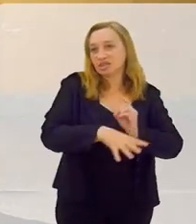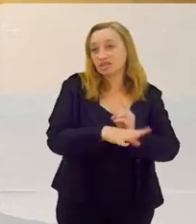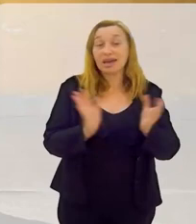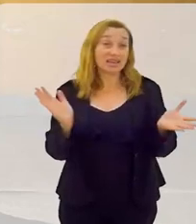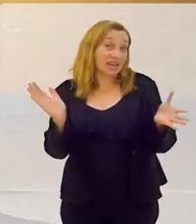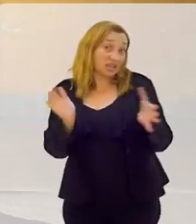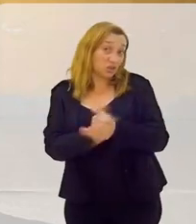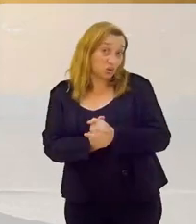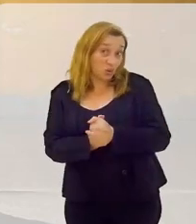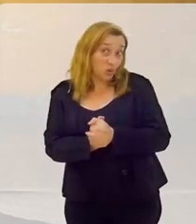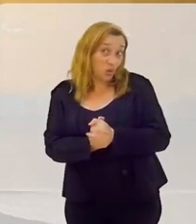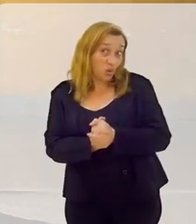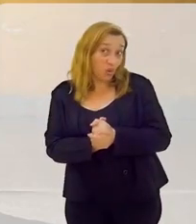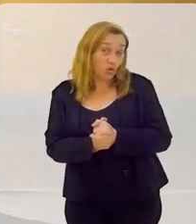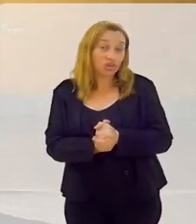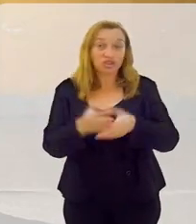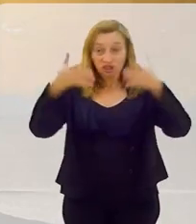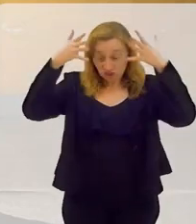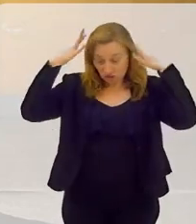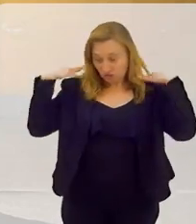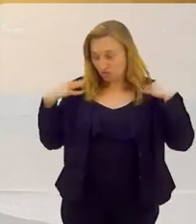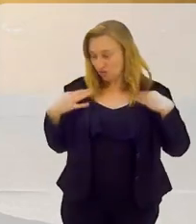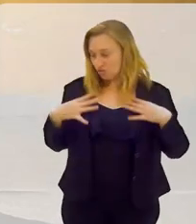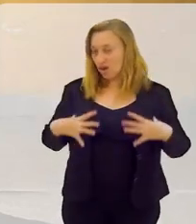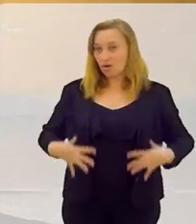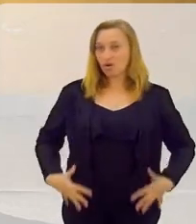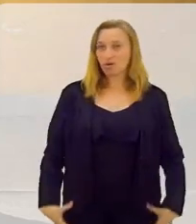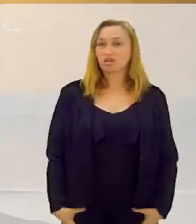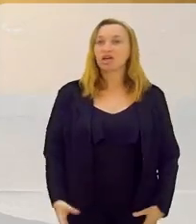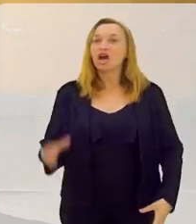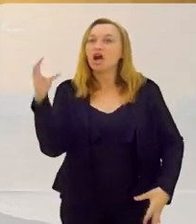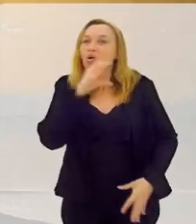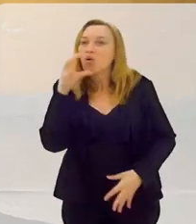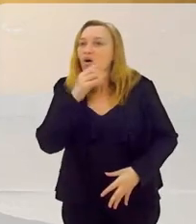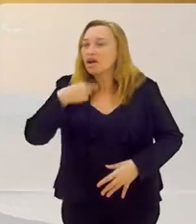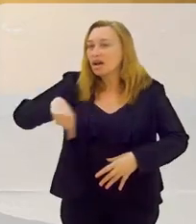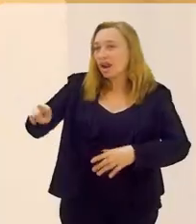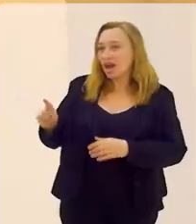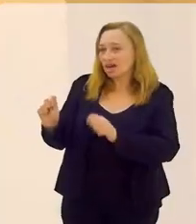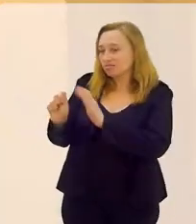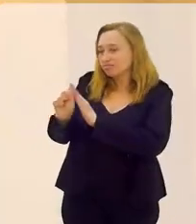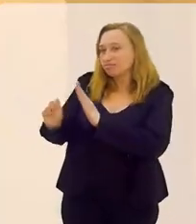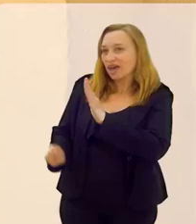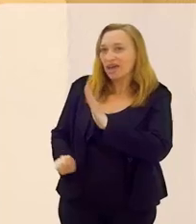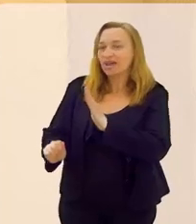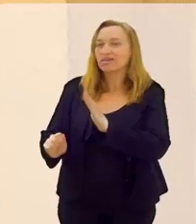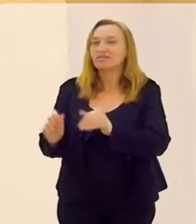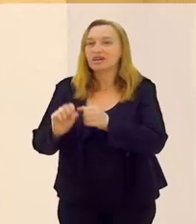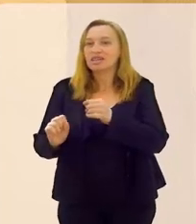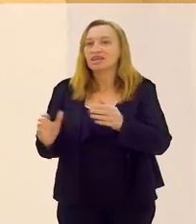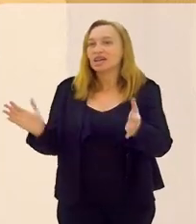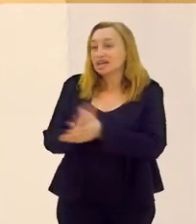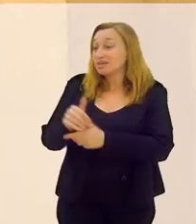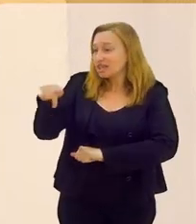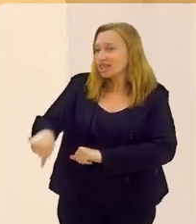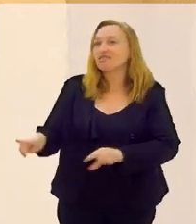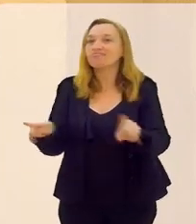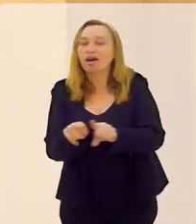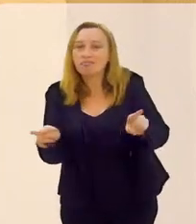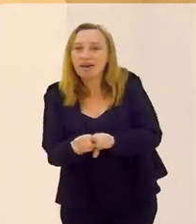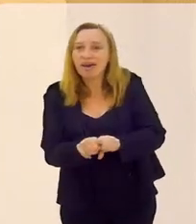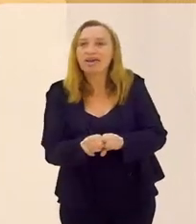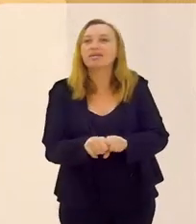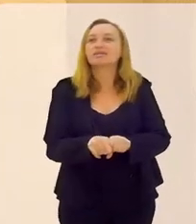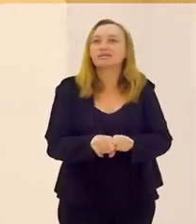sociedade que se casou, velho e grinaldo, mas aí corre lá no terreiro, meu pai, quer fazer um casamento aqui também,